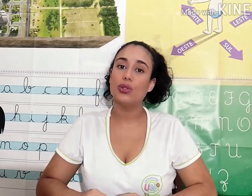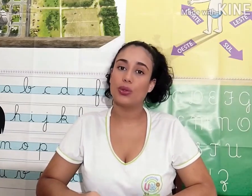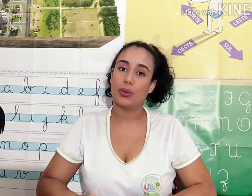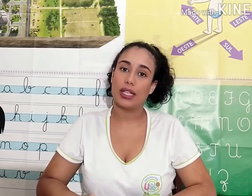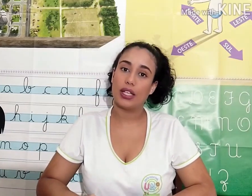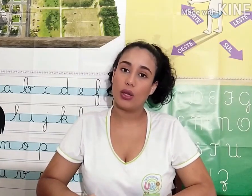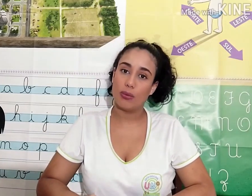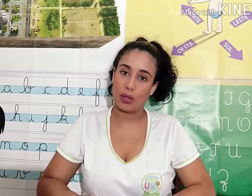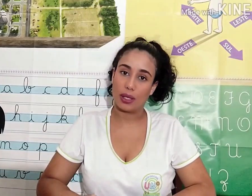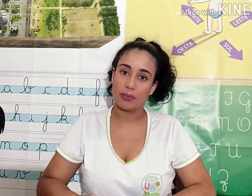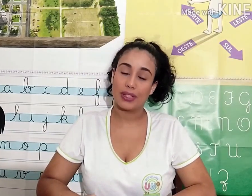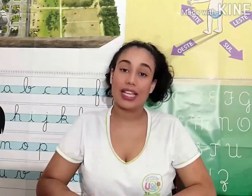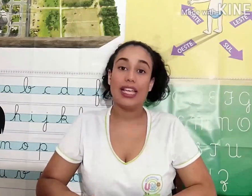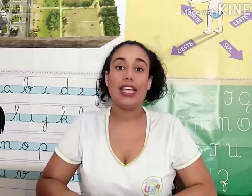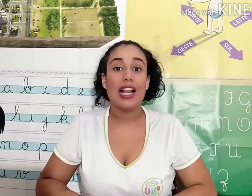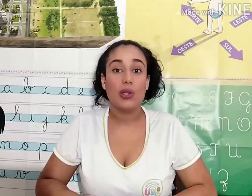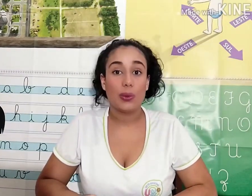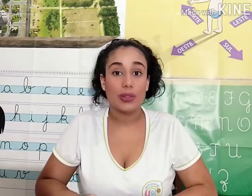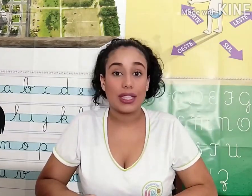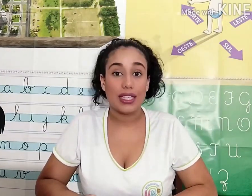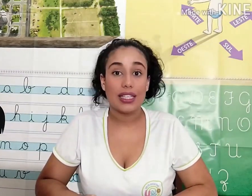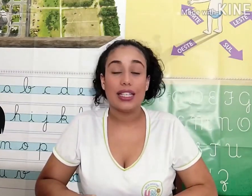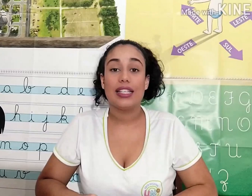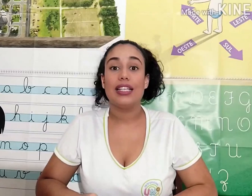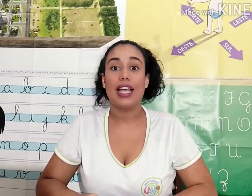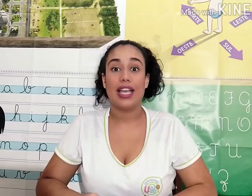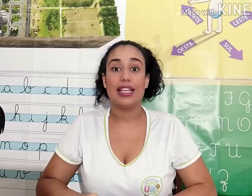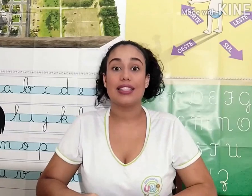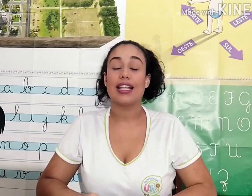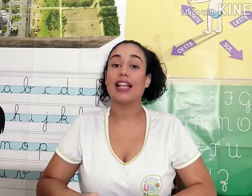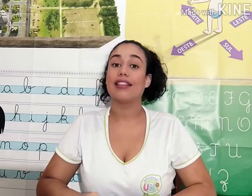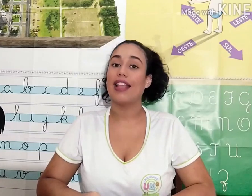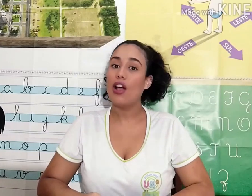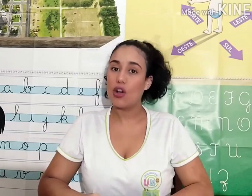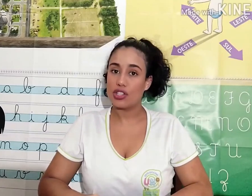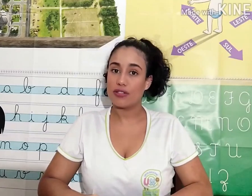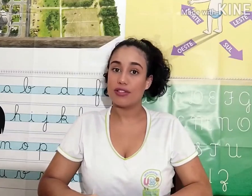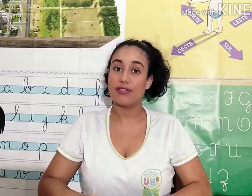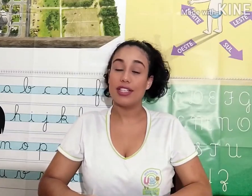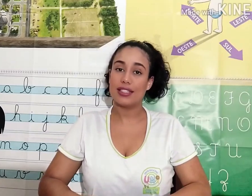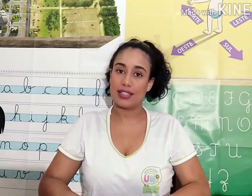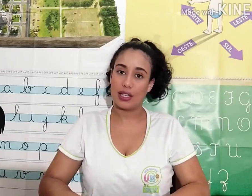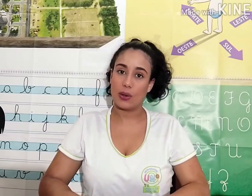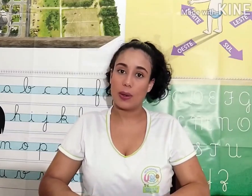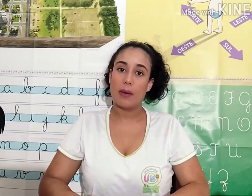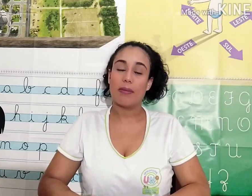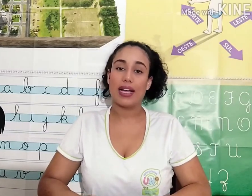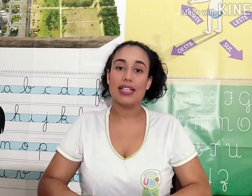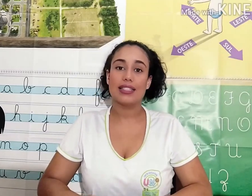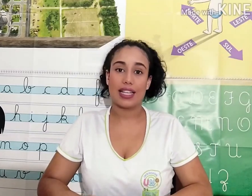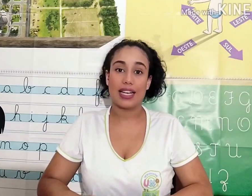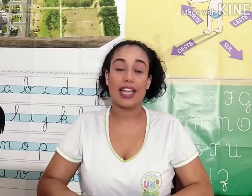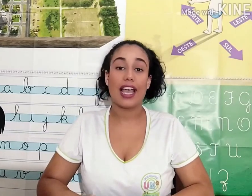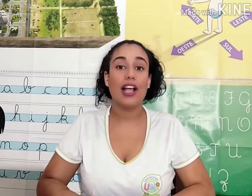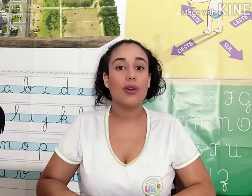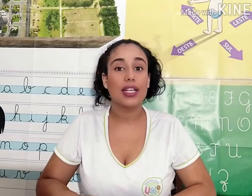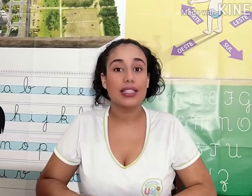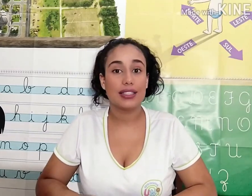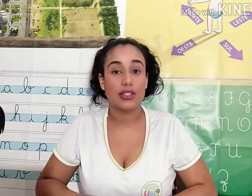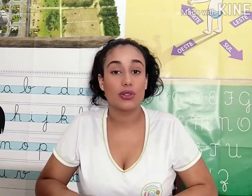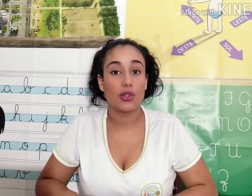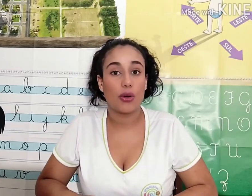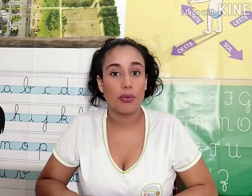cultura quilombola e a luta que eles até hoje vivenciam para serem